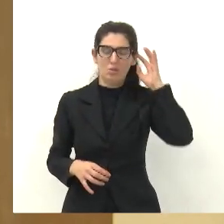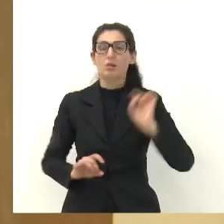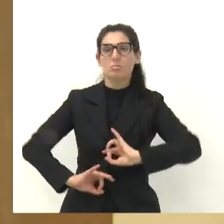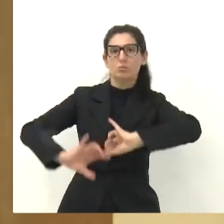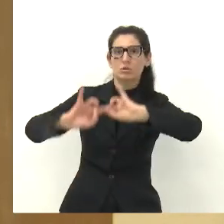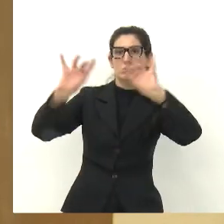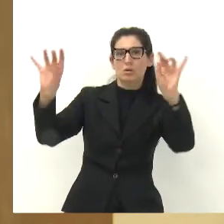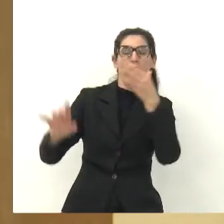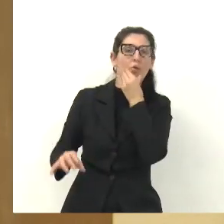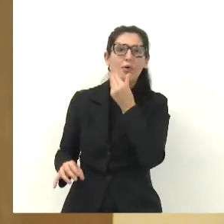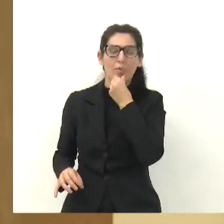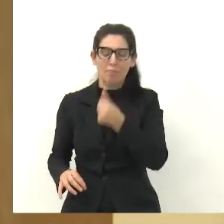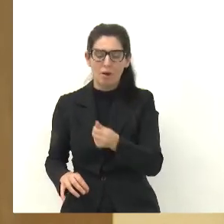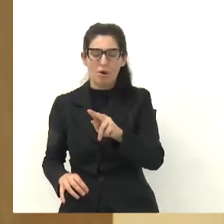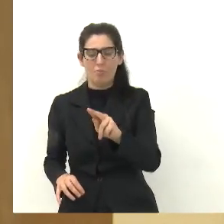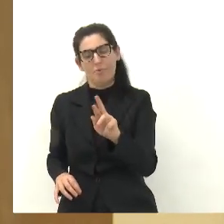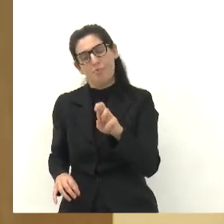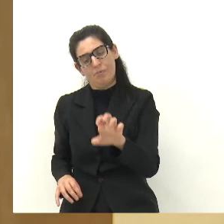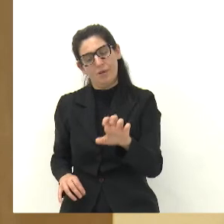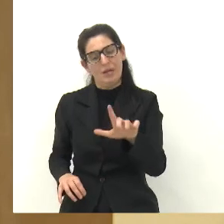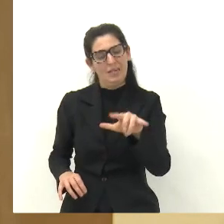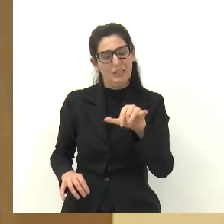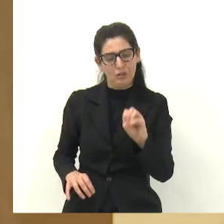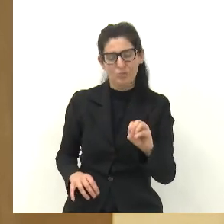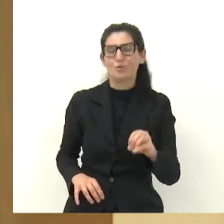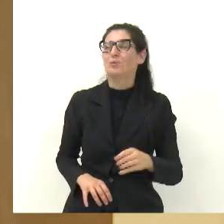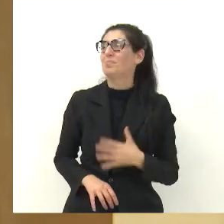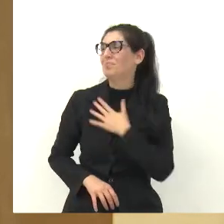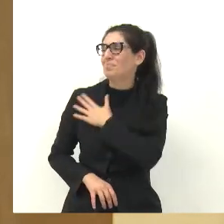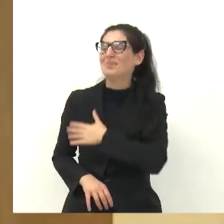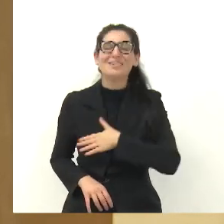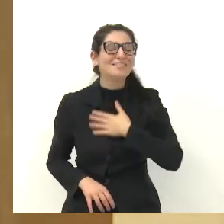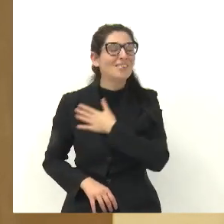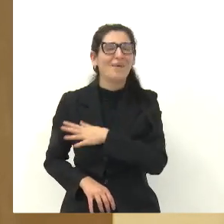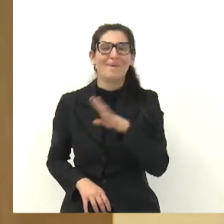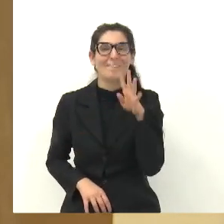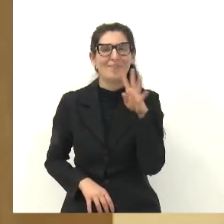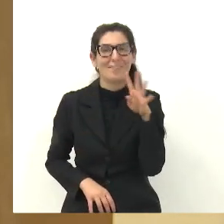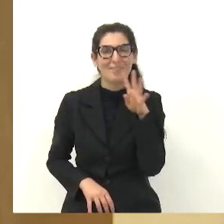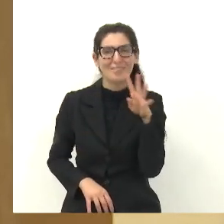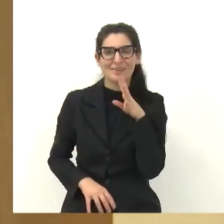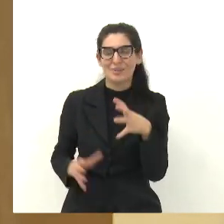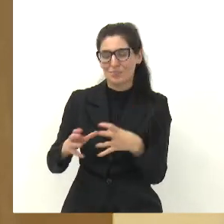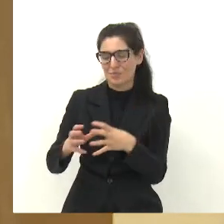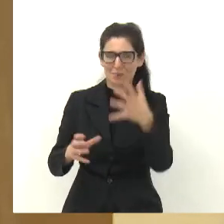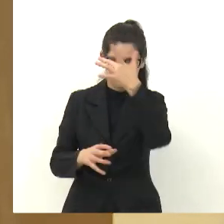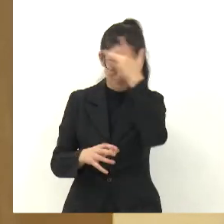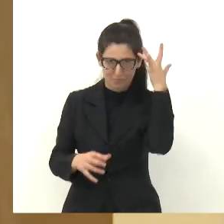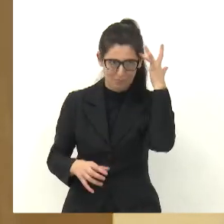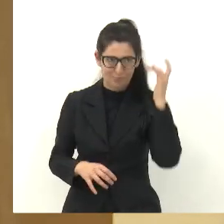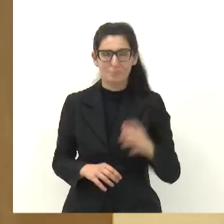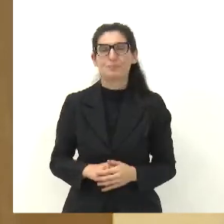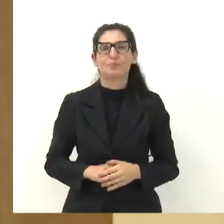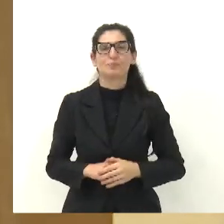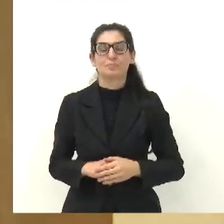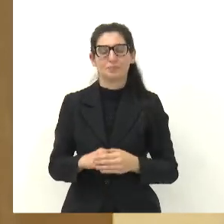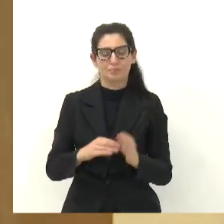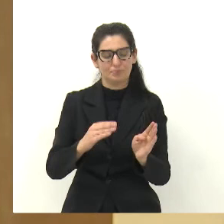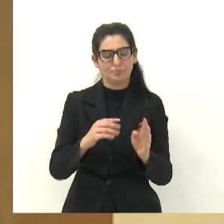Aurélio, que é o Cebola, que eu tive o prazer de conhecer, e a toda a equipe dele que estava lá na entrada do Bom Jesus,